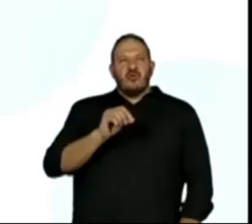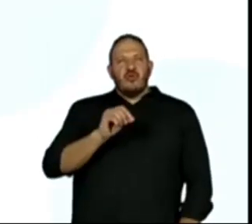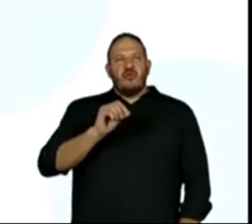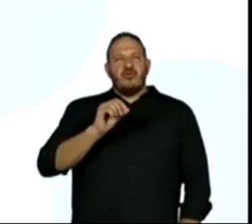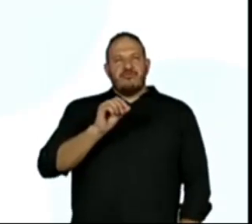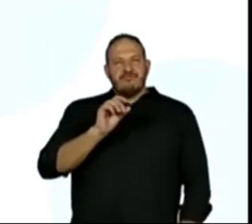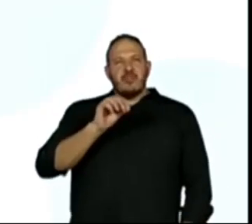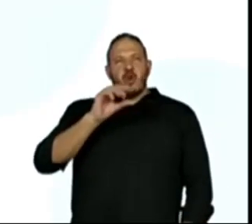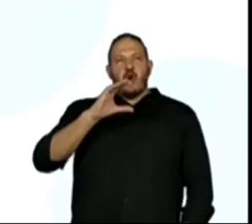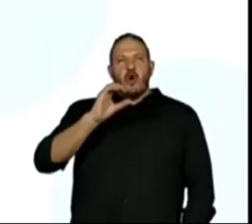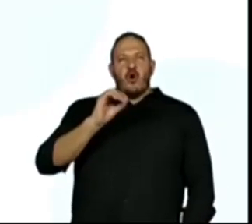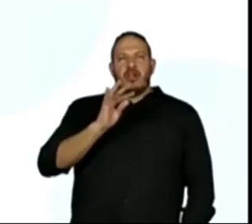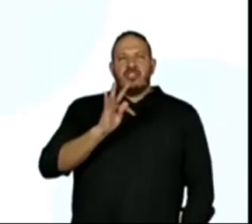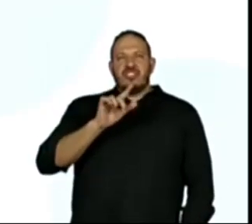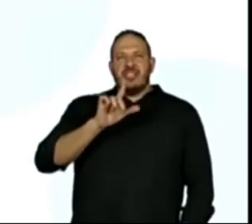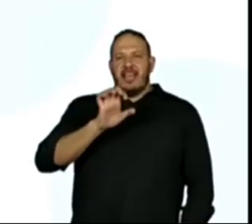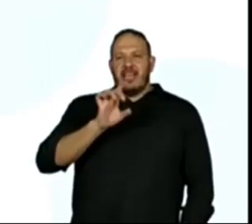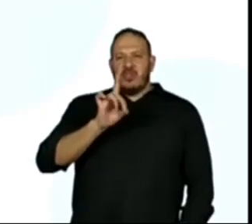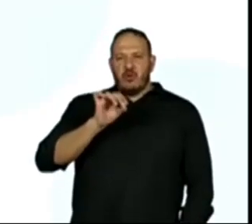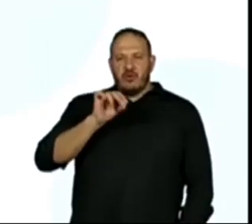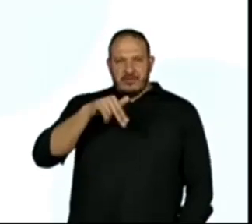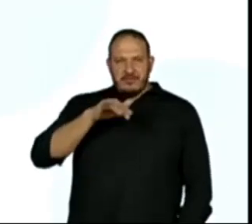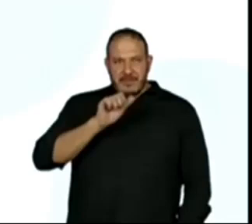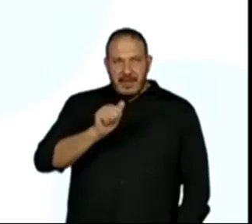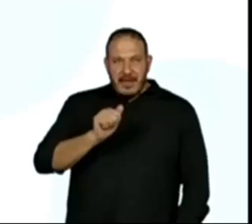Aí tem o abacaxi.